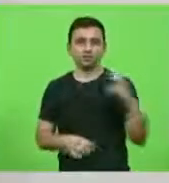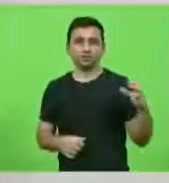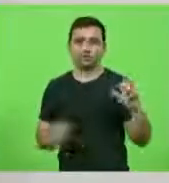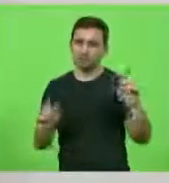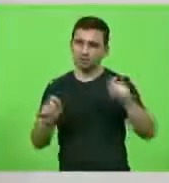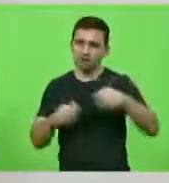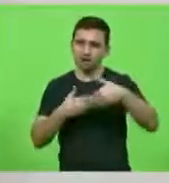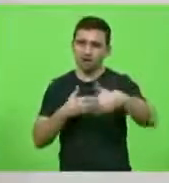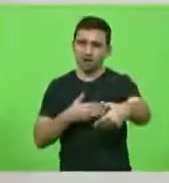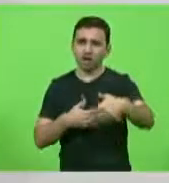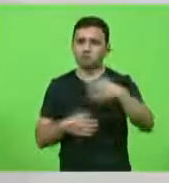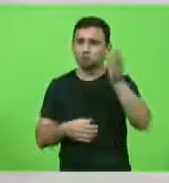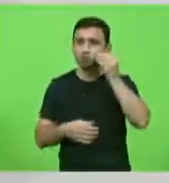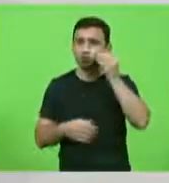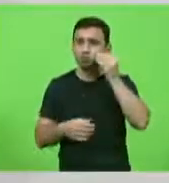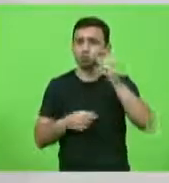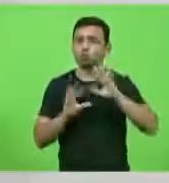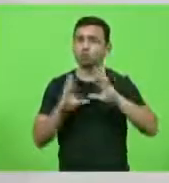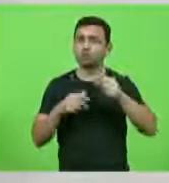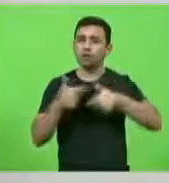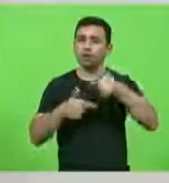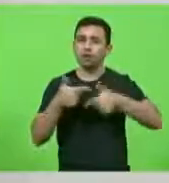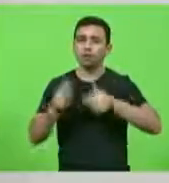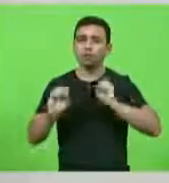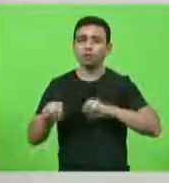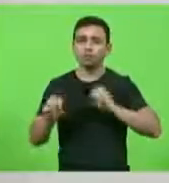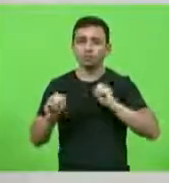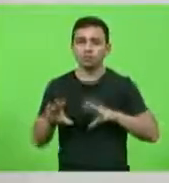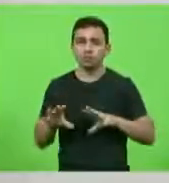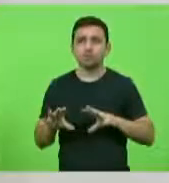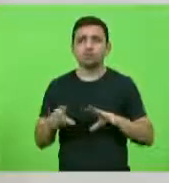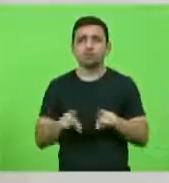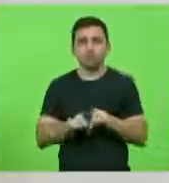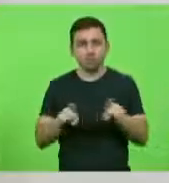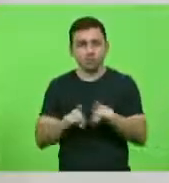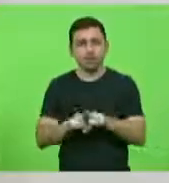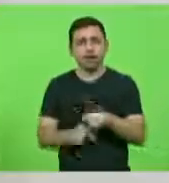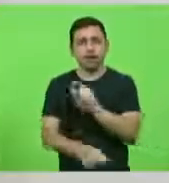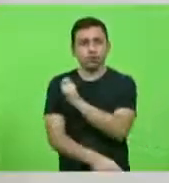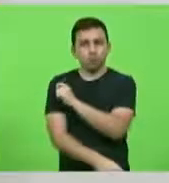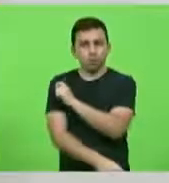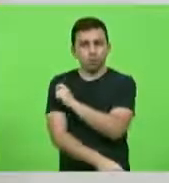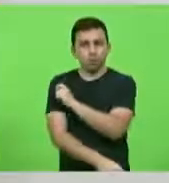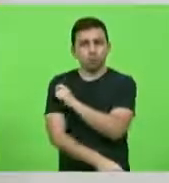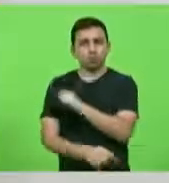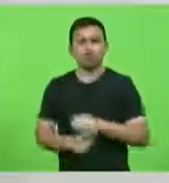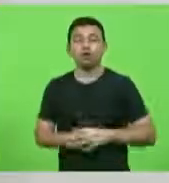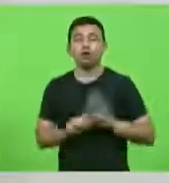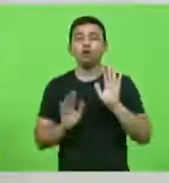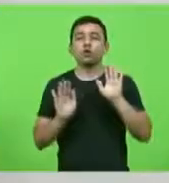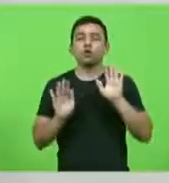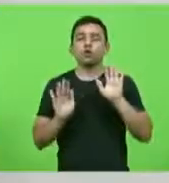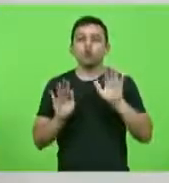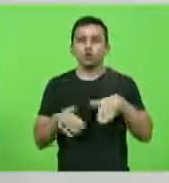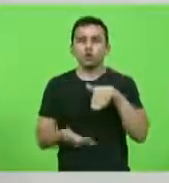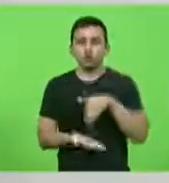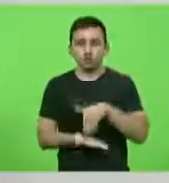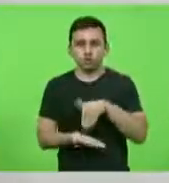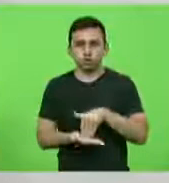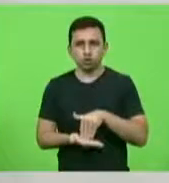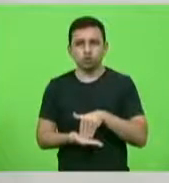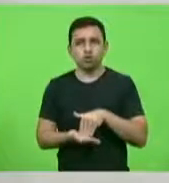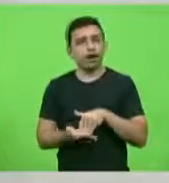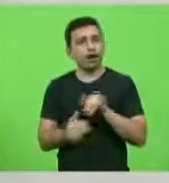testagem dos trabalhadores em educação e também dos estudantes. E, por último, informar aos colegas